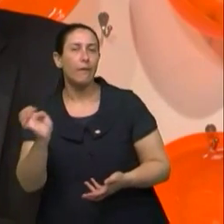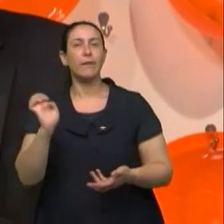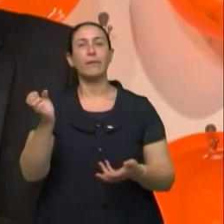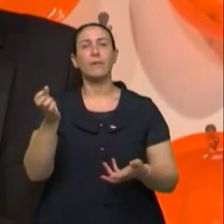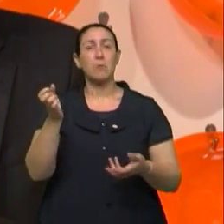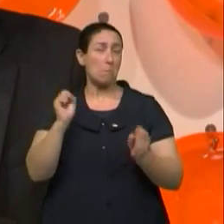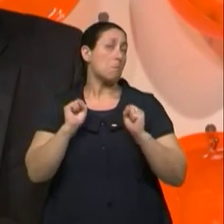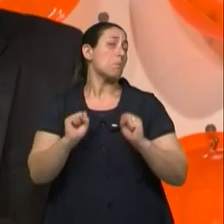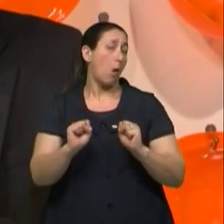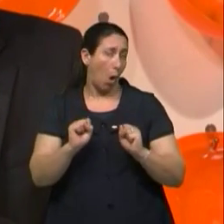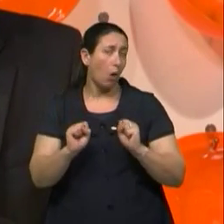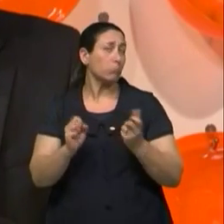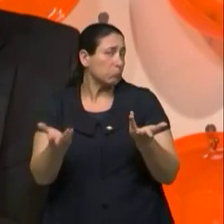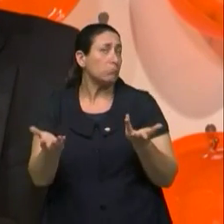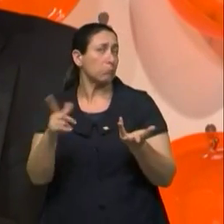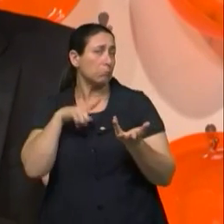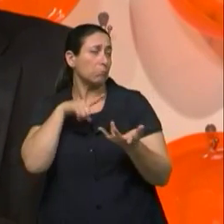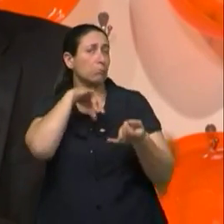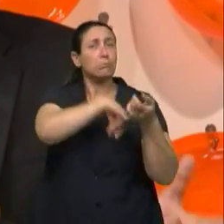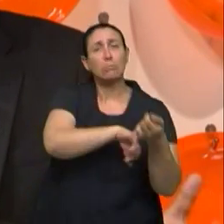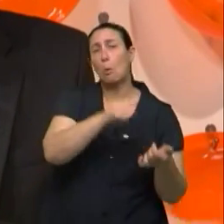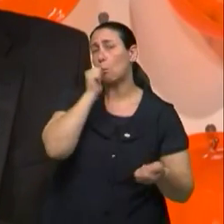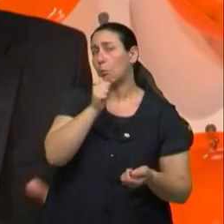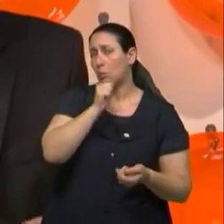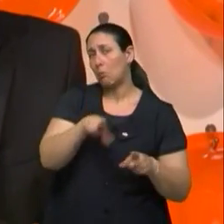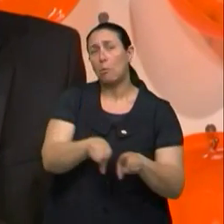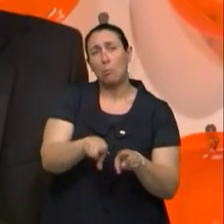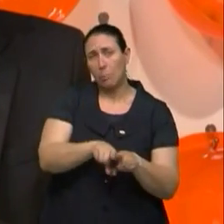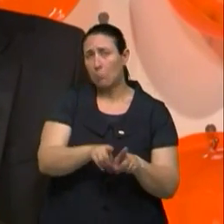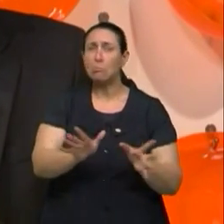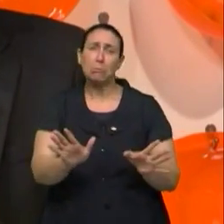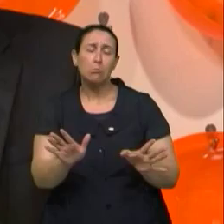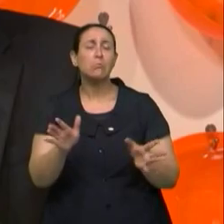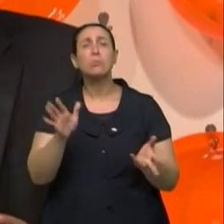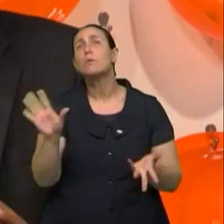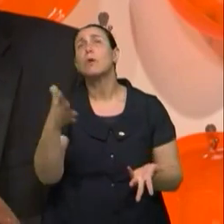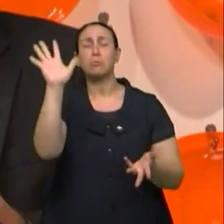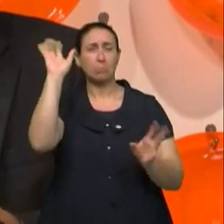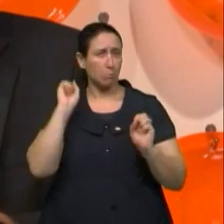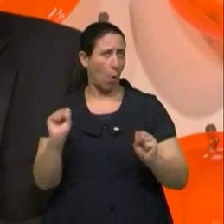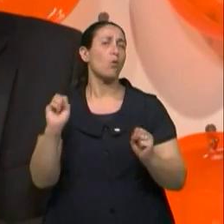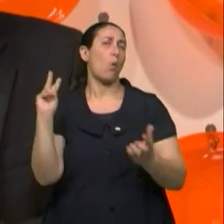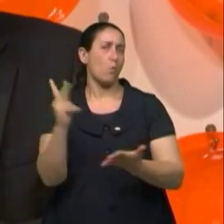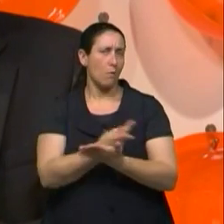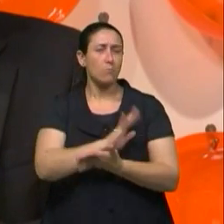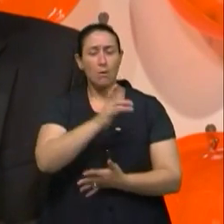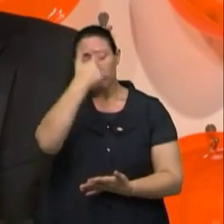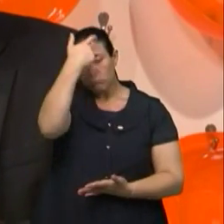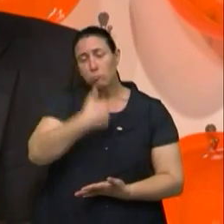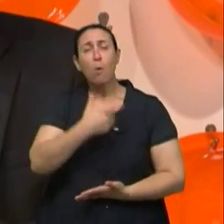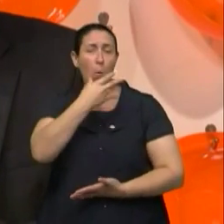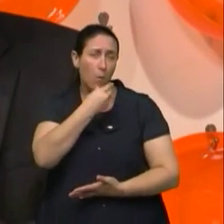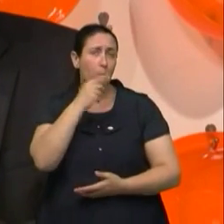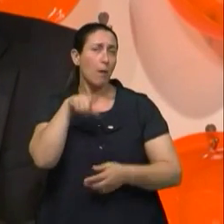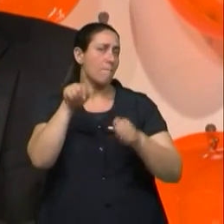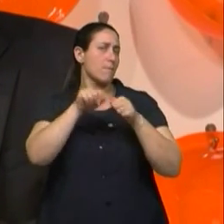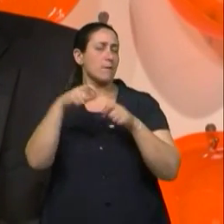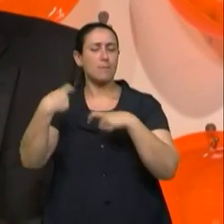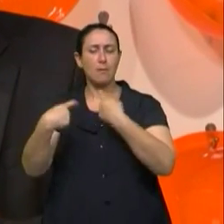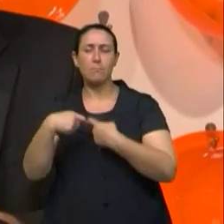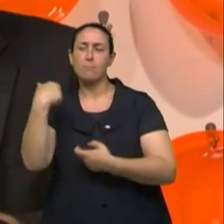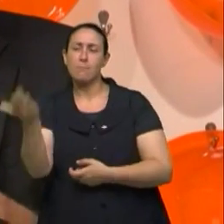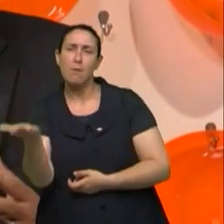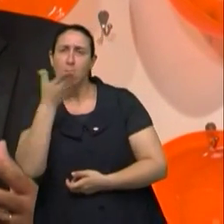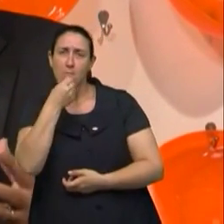vezes podem ter alguma parceira também, né? Eventual ou não. Então, a gente coloca como homem que faz sexo com homem,